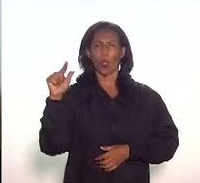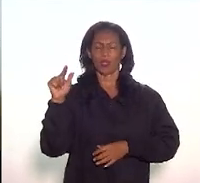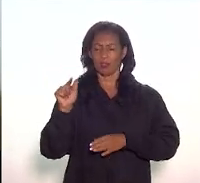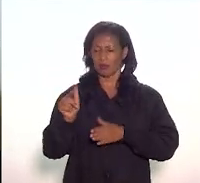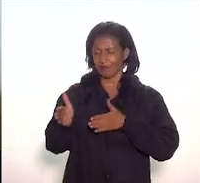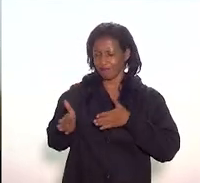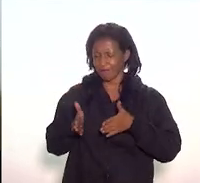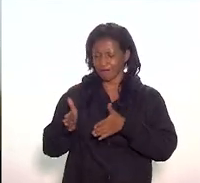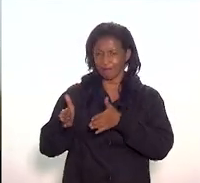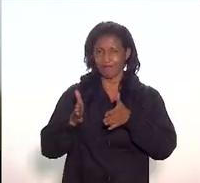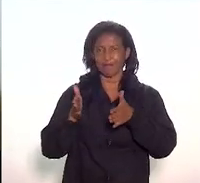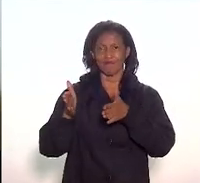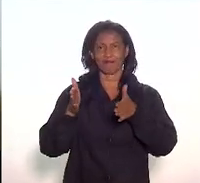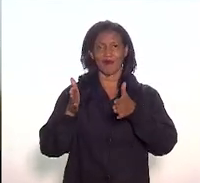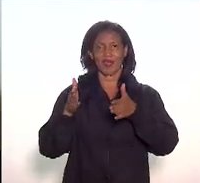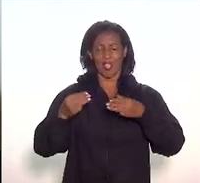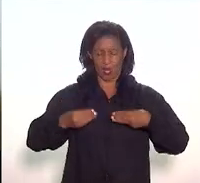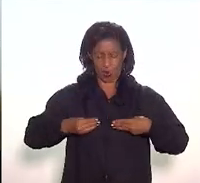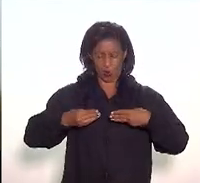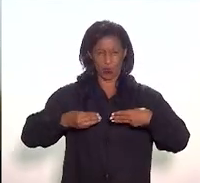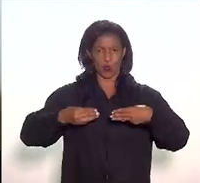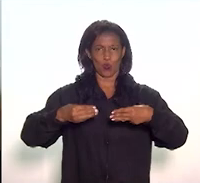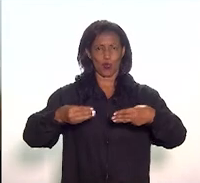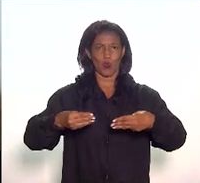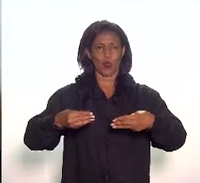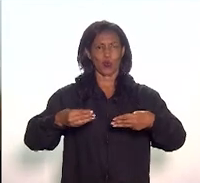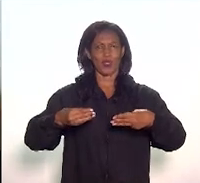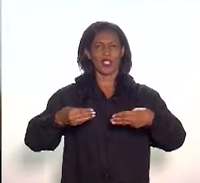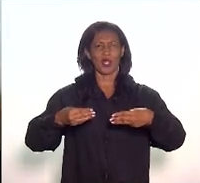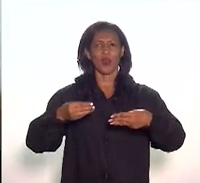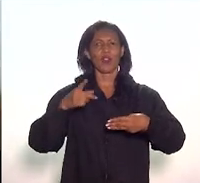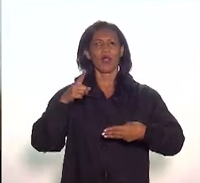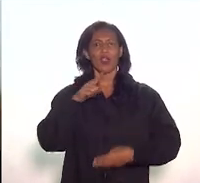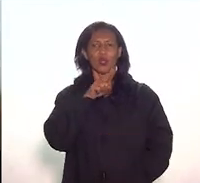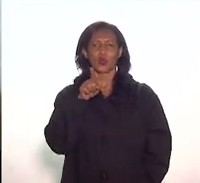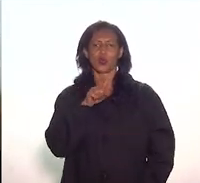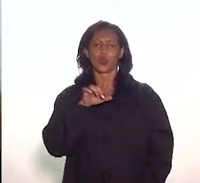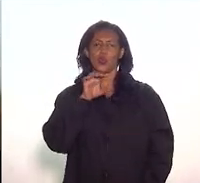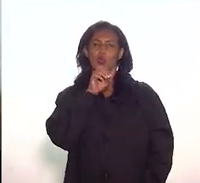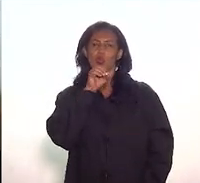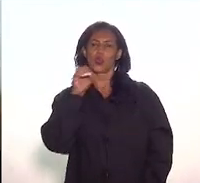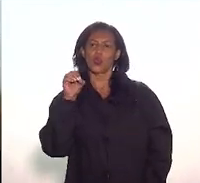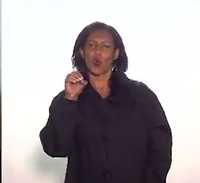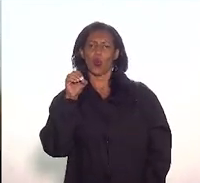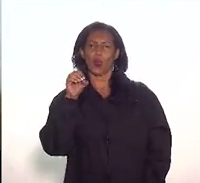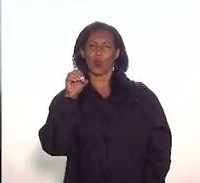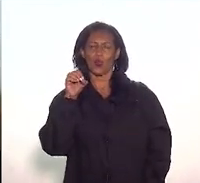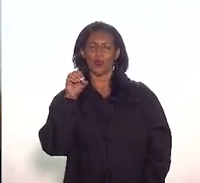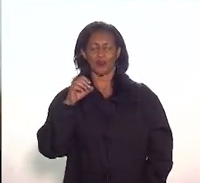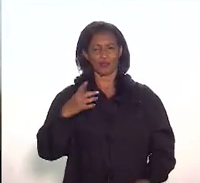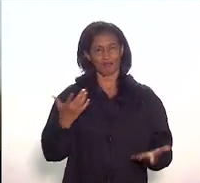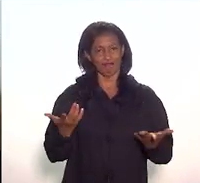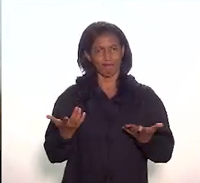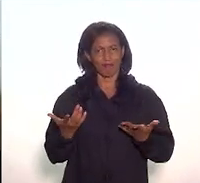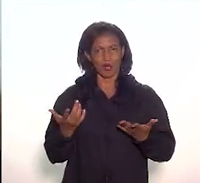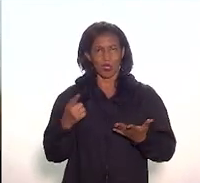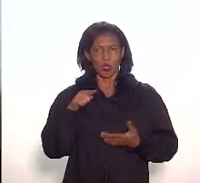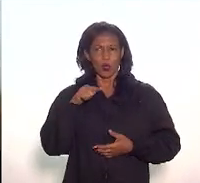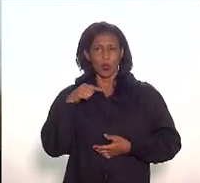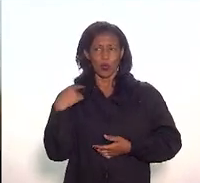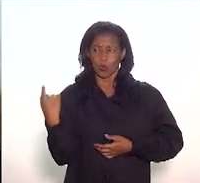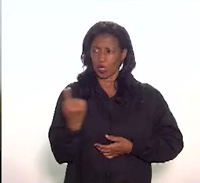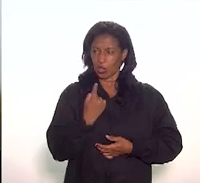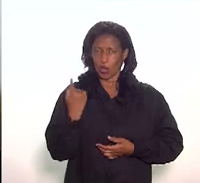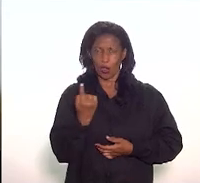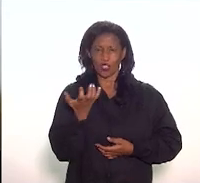ao nosso Museu Nacional da Quinta da Boa Lista. O que nós queremos é passar